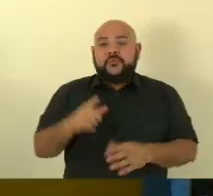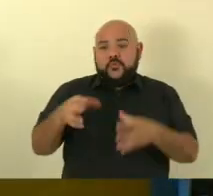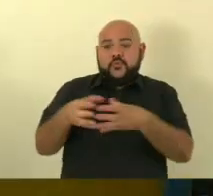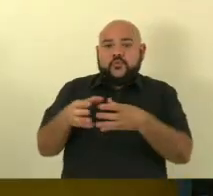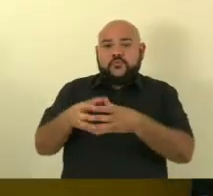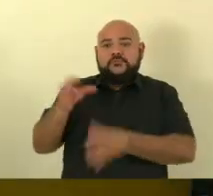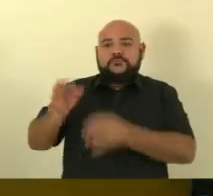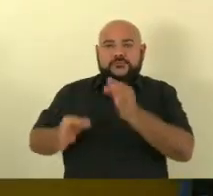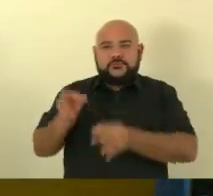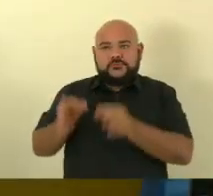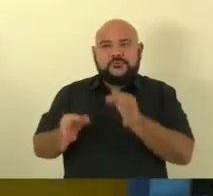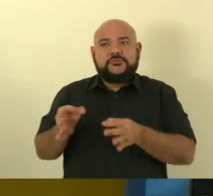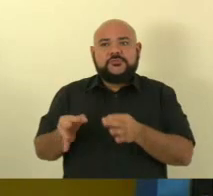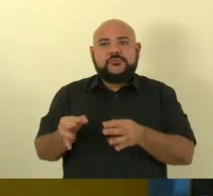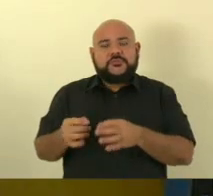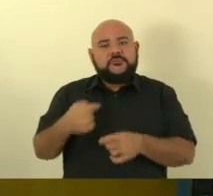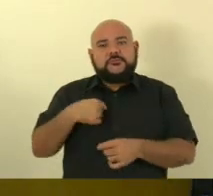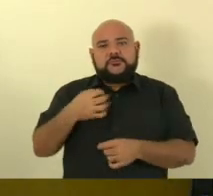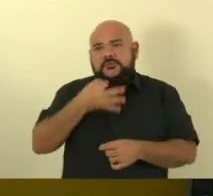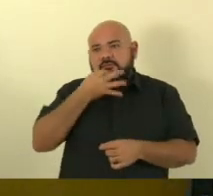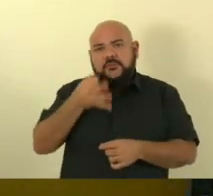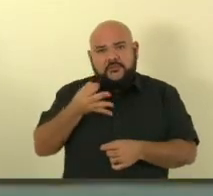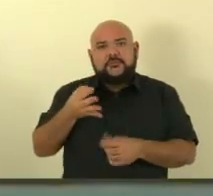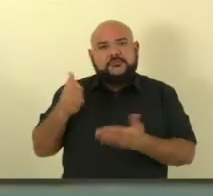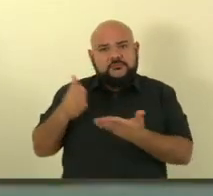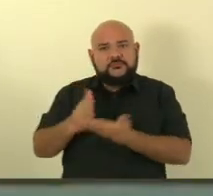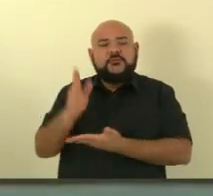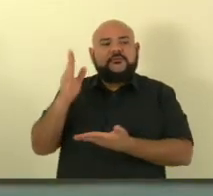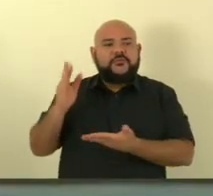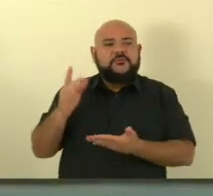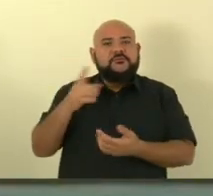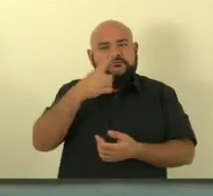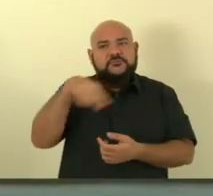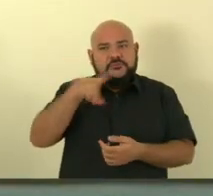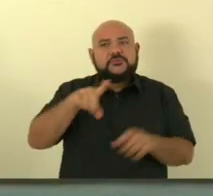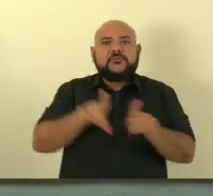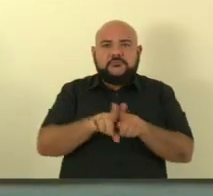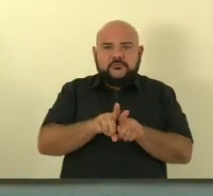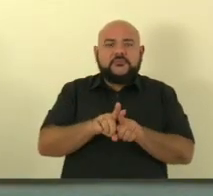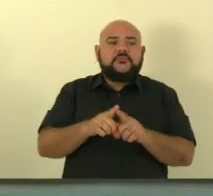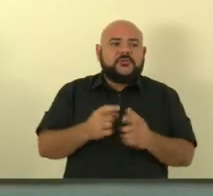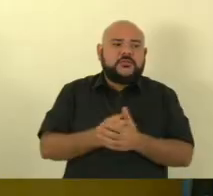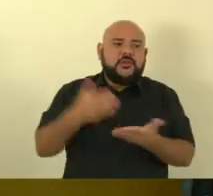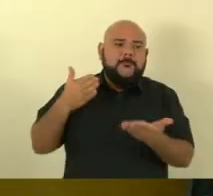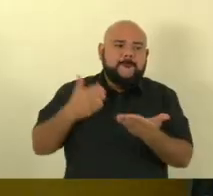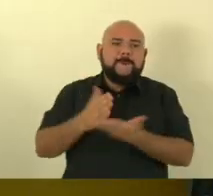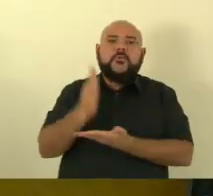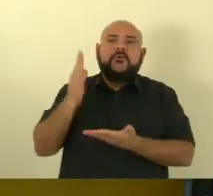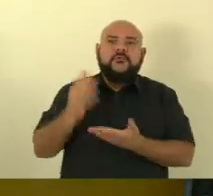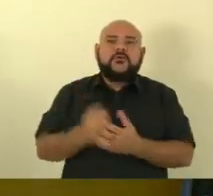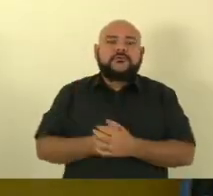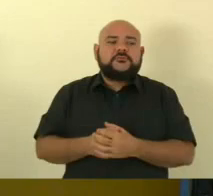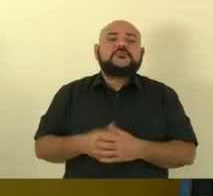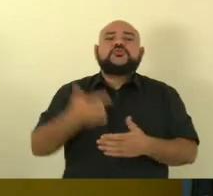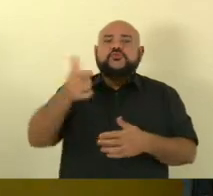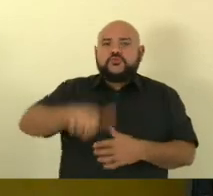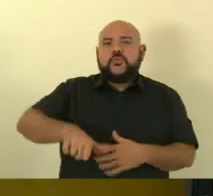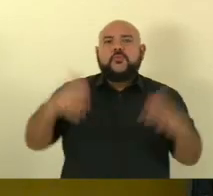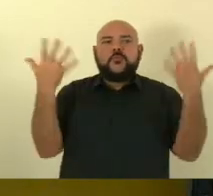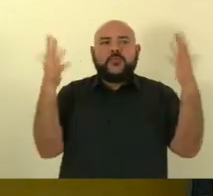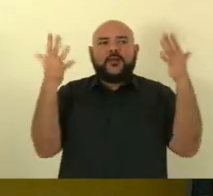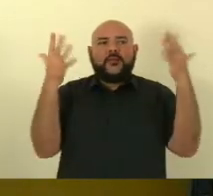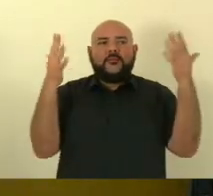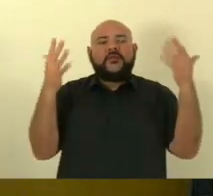já pela aprovação, e vocês considerem já aprovada essa matéria. E, mais uma vez, parabéns a vocês por